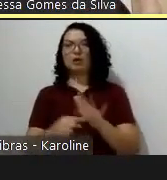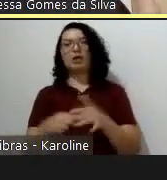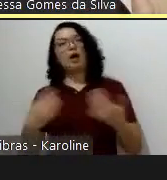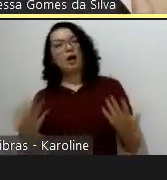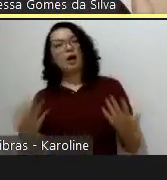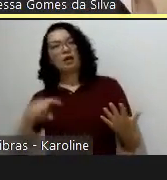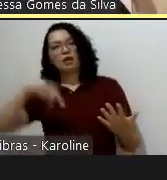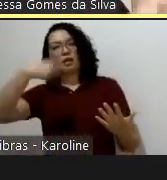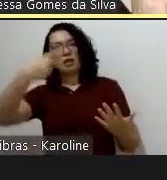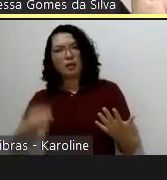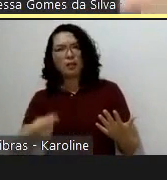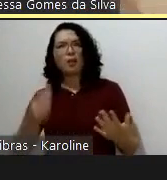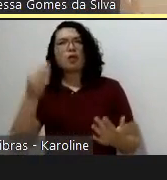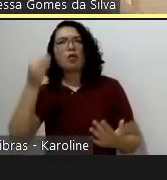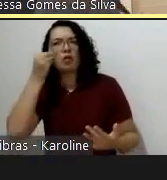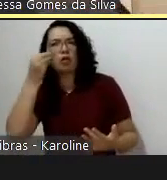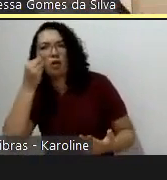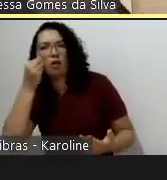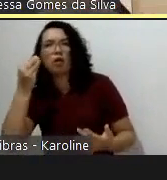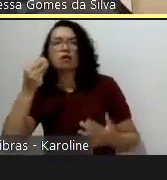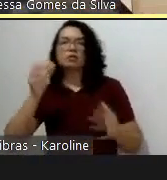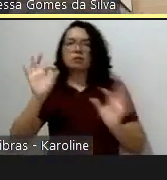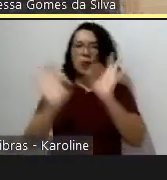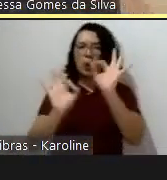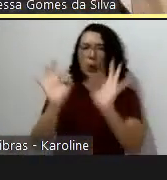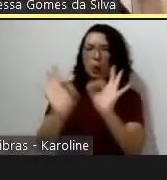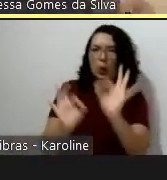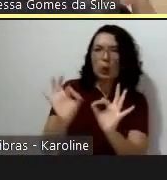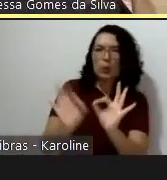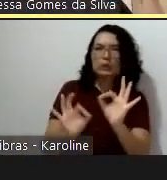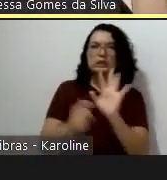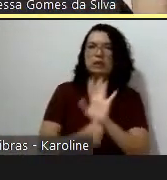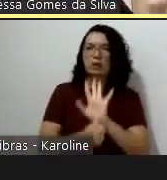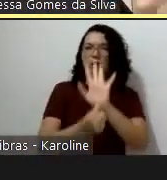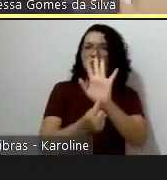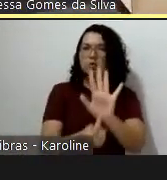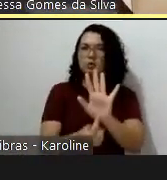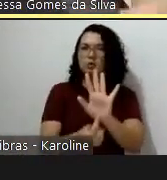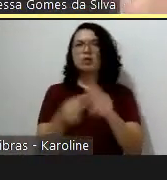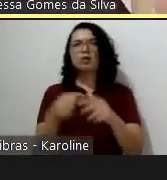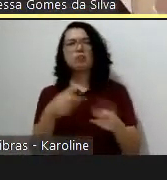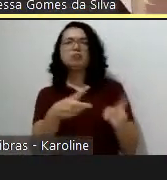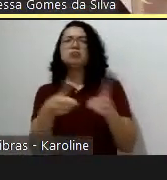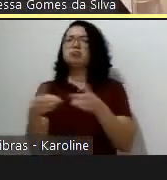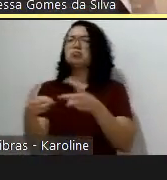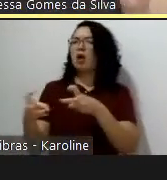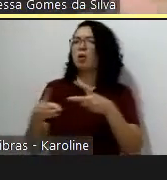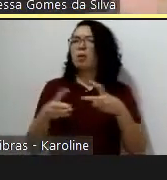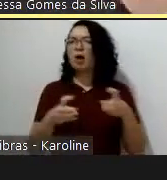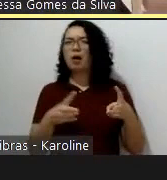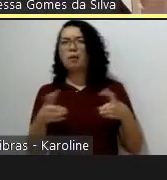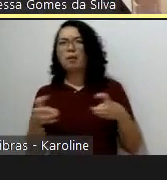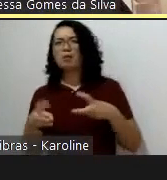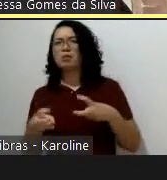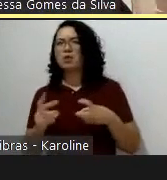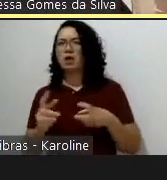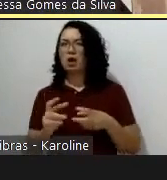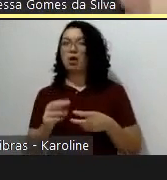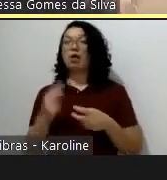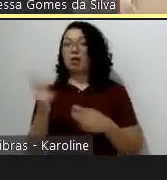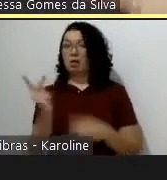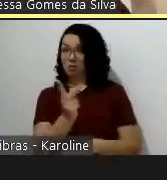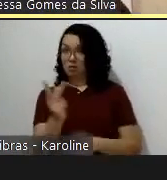modelo quatro salas, doze salas incluíram a quadra e começaram a tirar as conclusões, isso tudo é resultado deles, são os slides que eles me